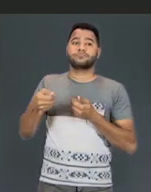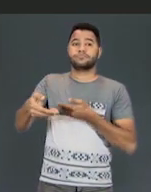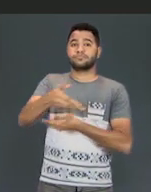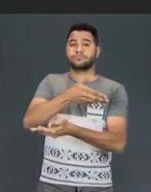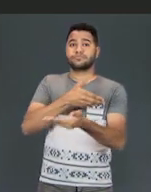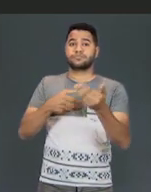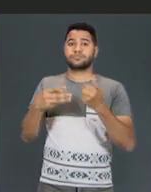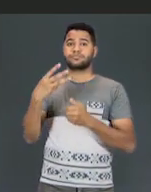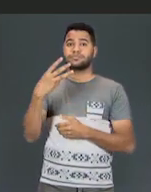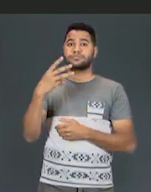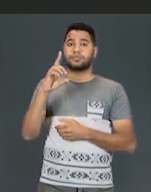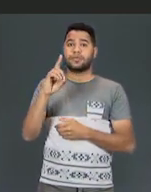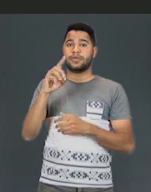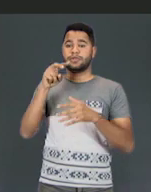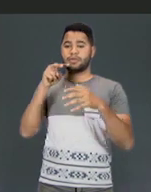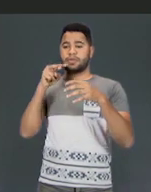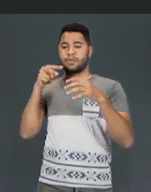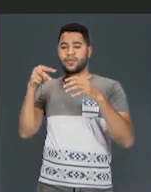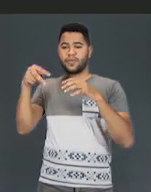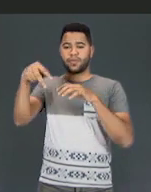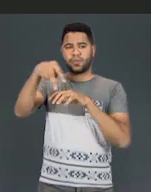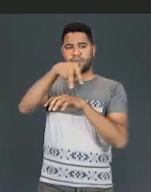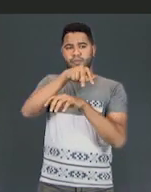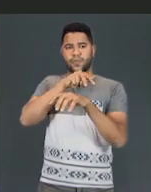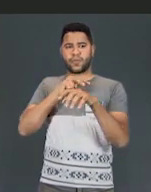3D. Olha que legal, pessoal.